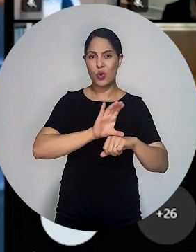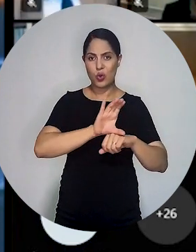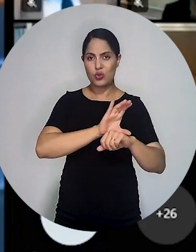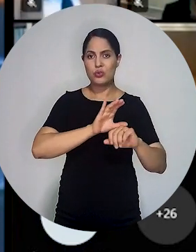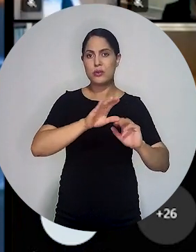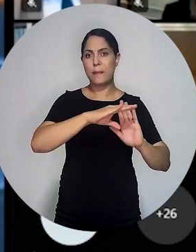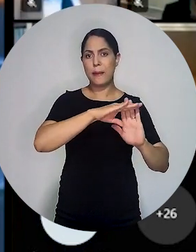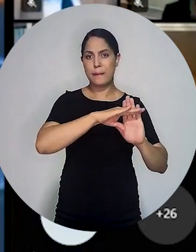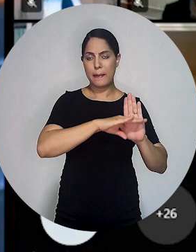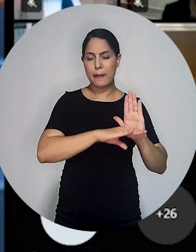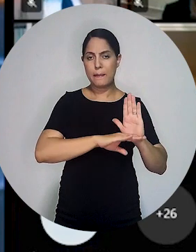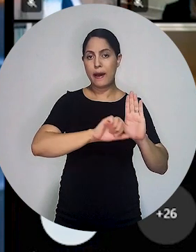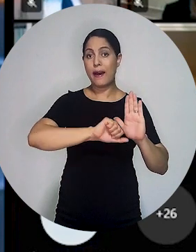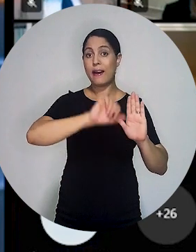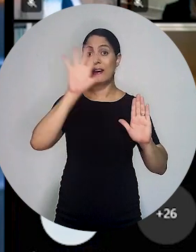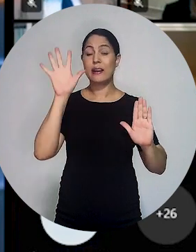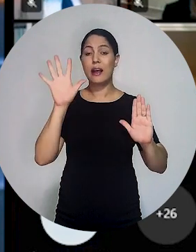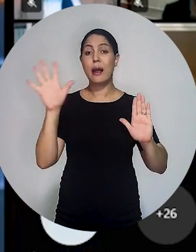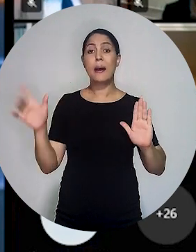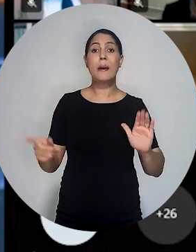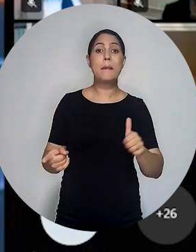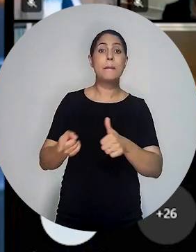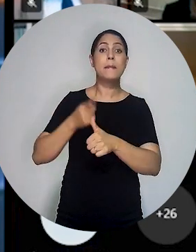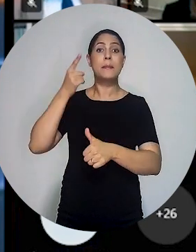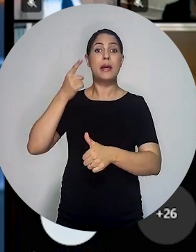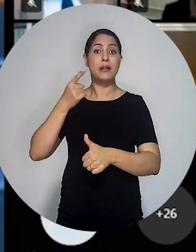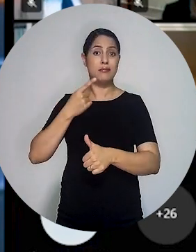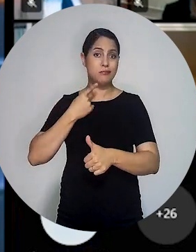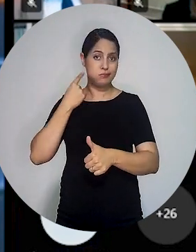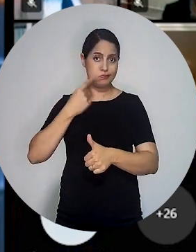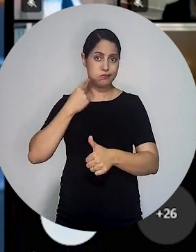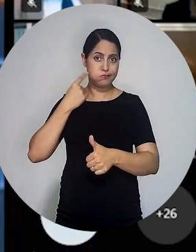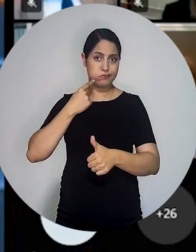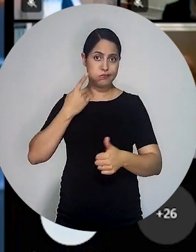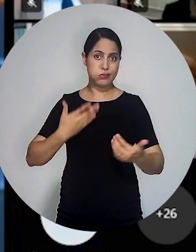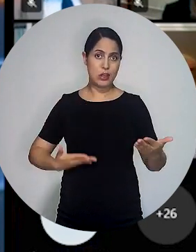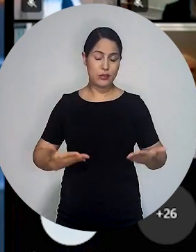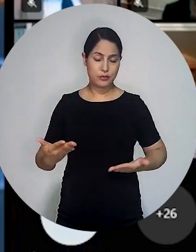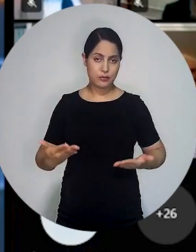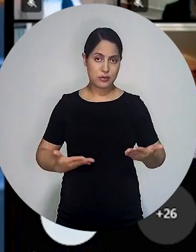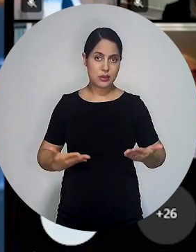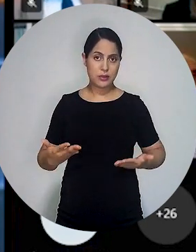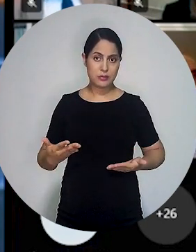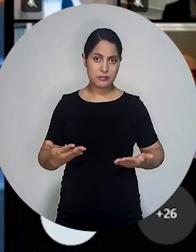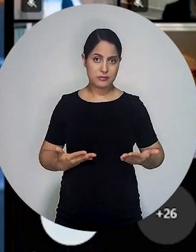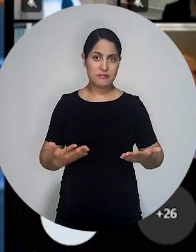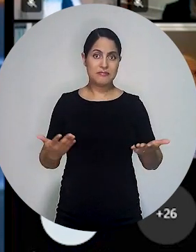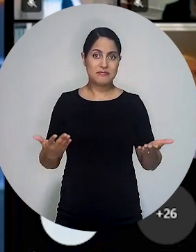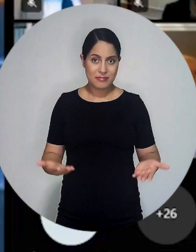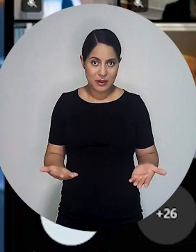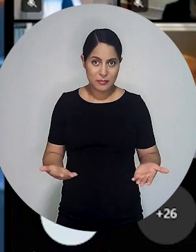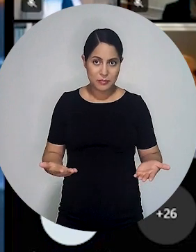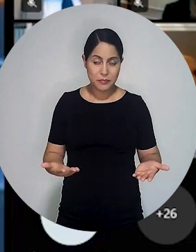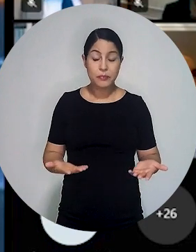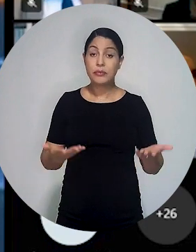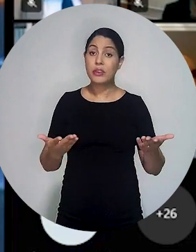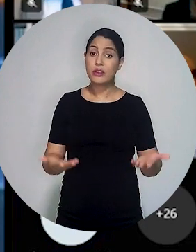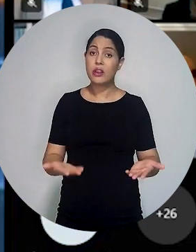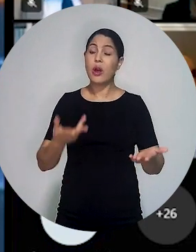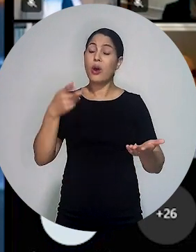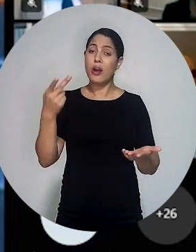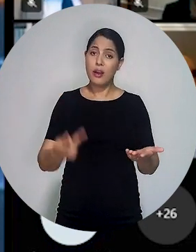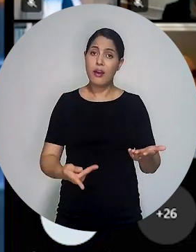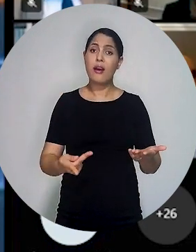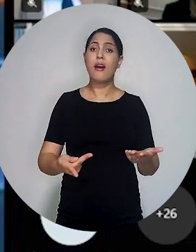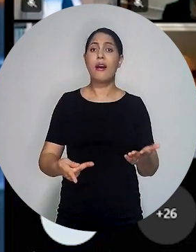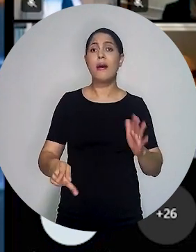modo que o dispositivo constitucional já trouxe, em primeiro lugar, a advocacia a ocupar os cargos do